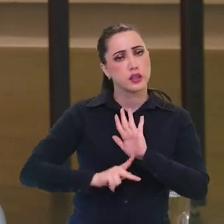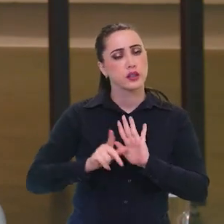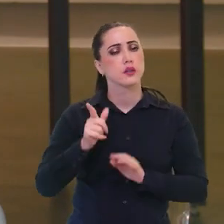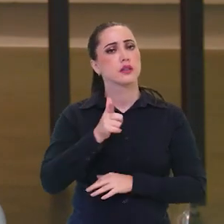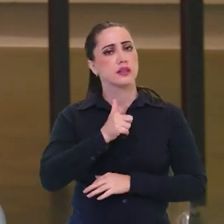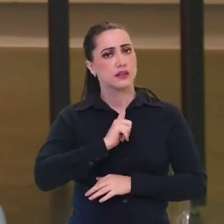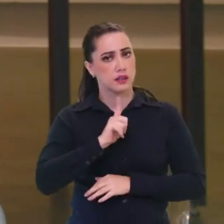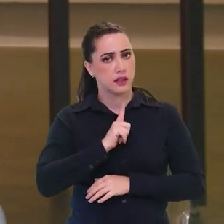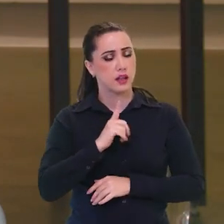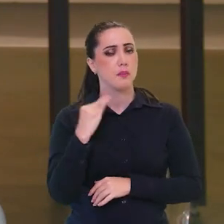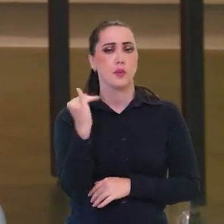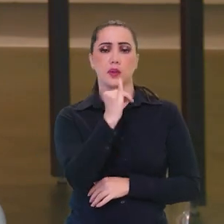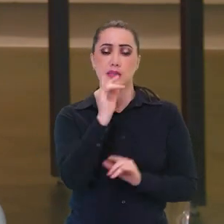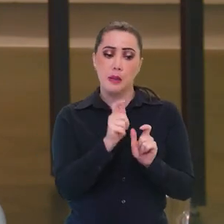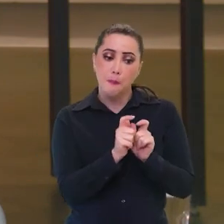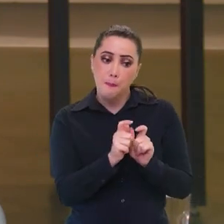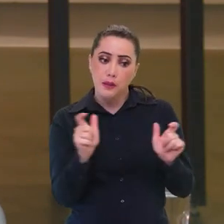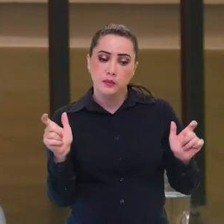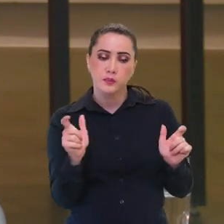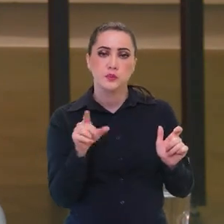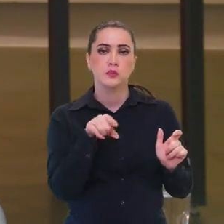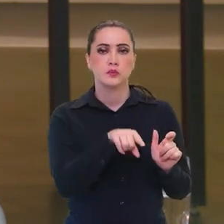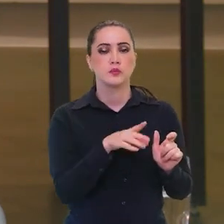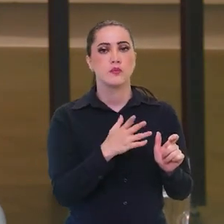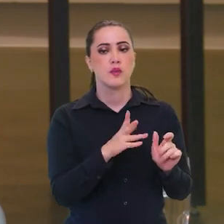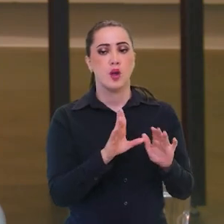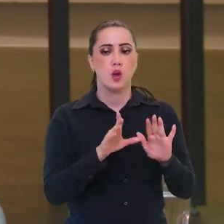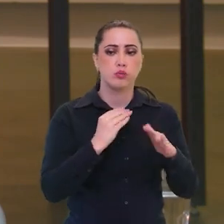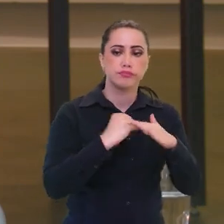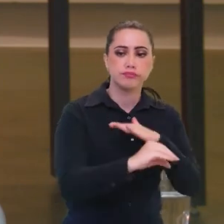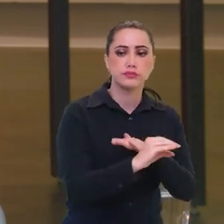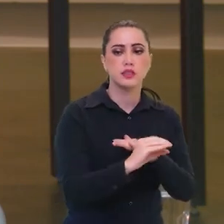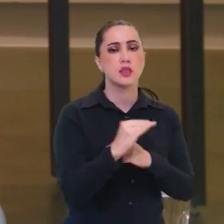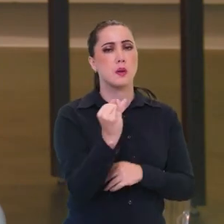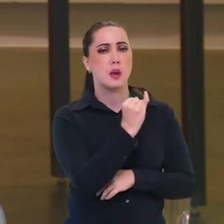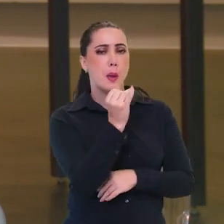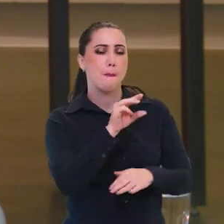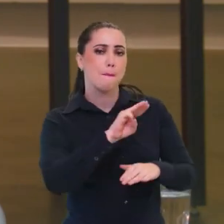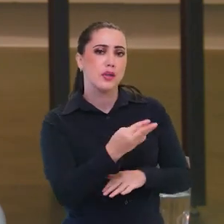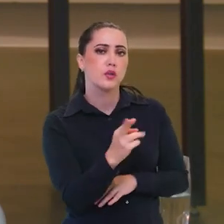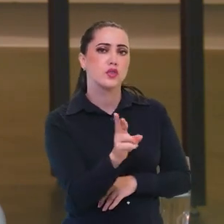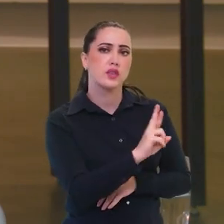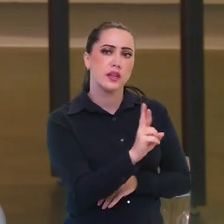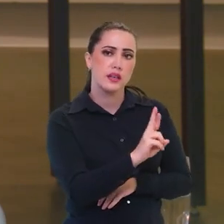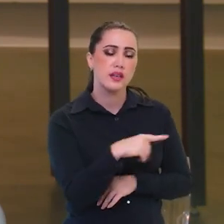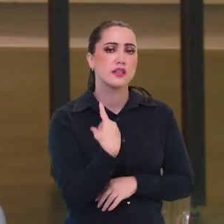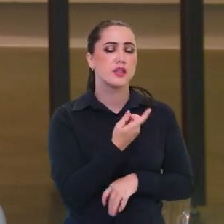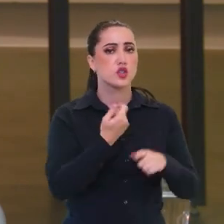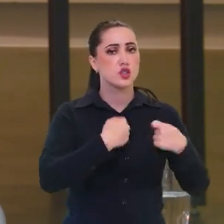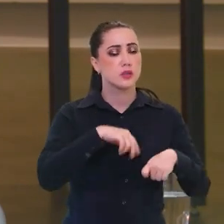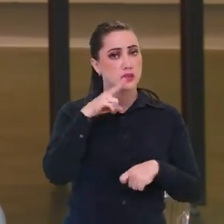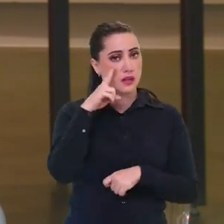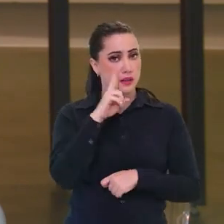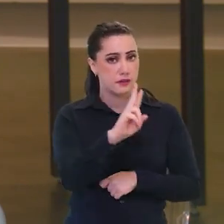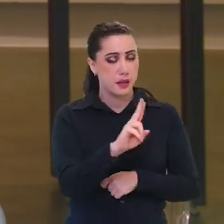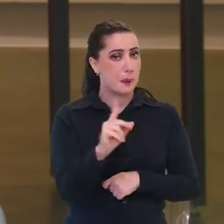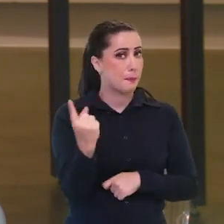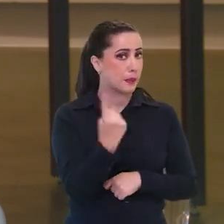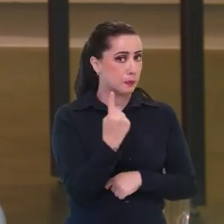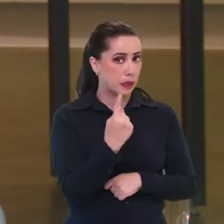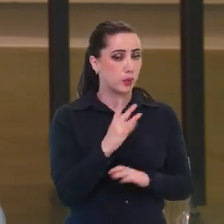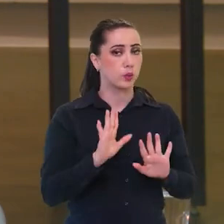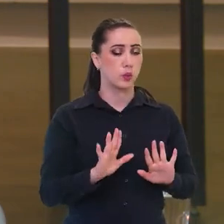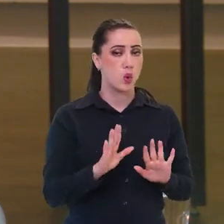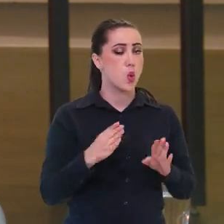têm um peso maior de patrocínio, de milhões. A gente tem que olhar...